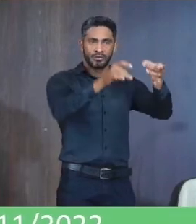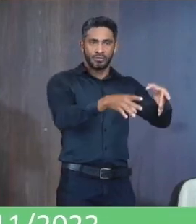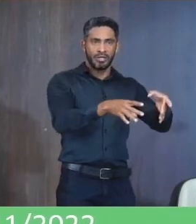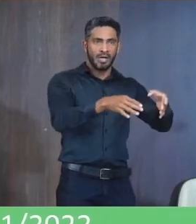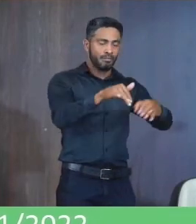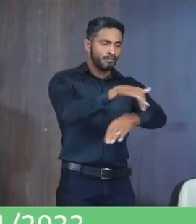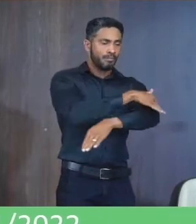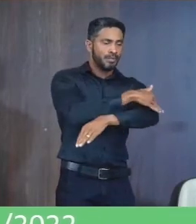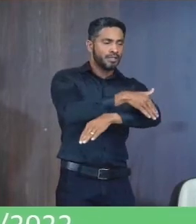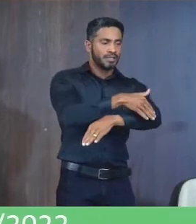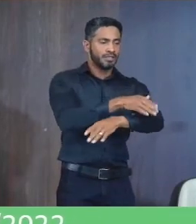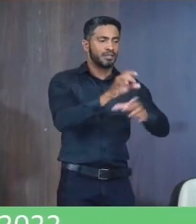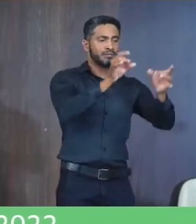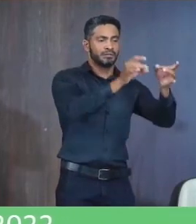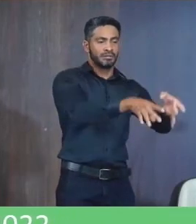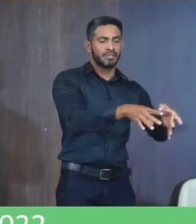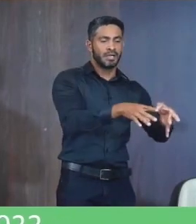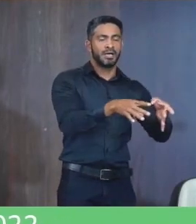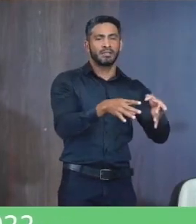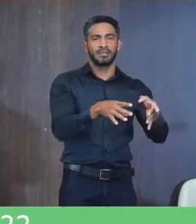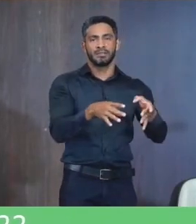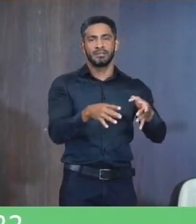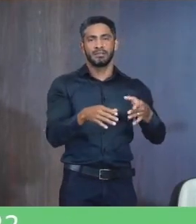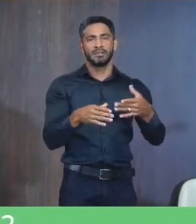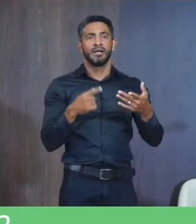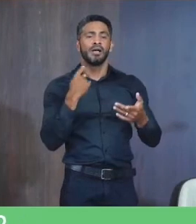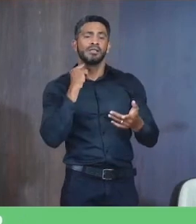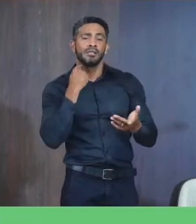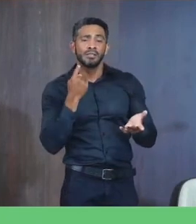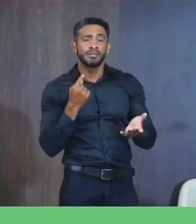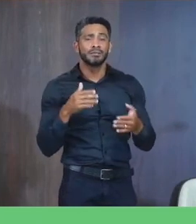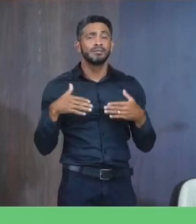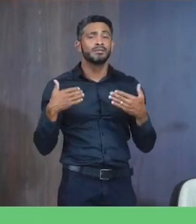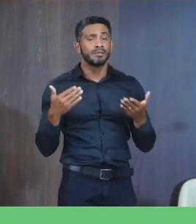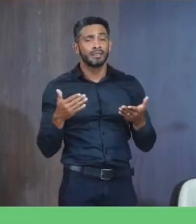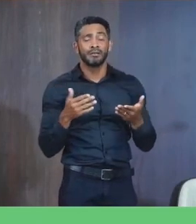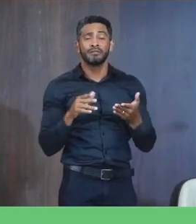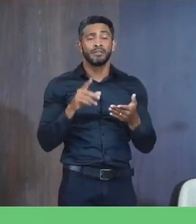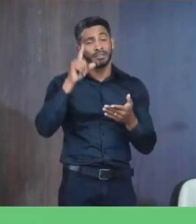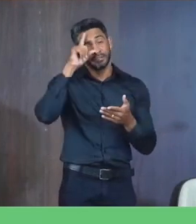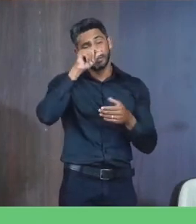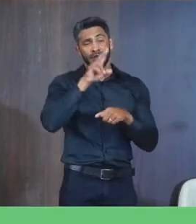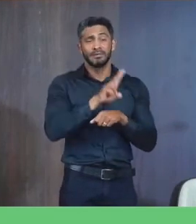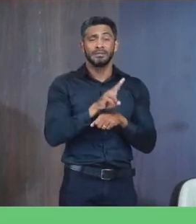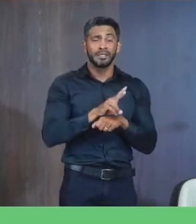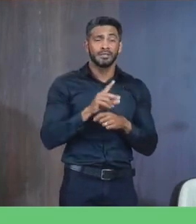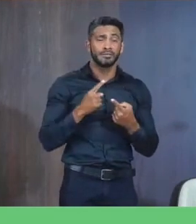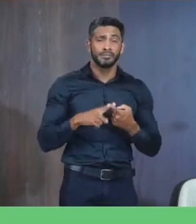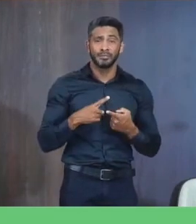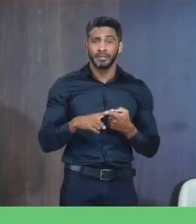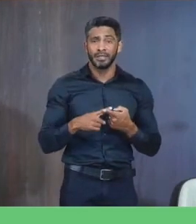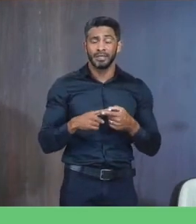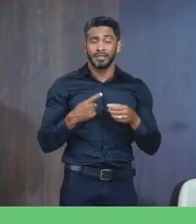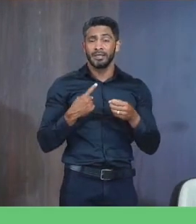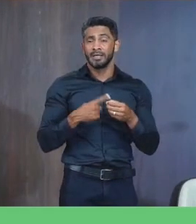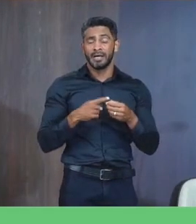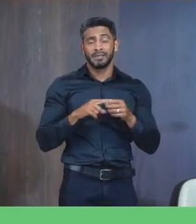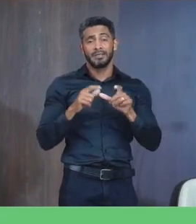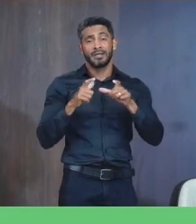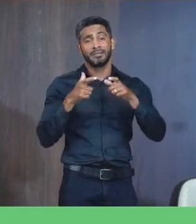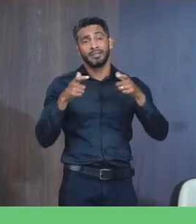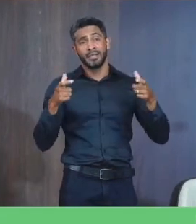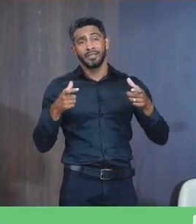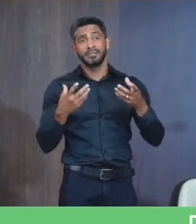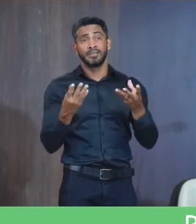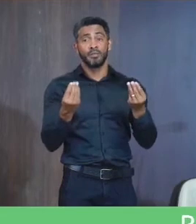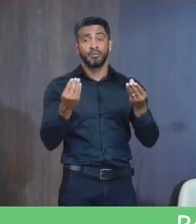primeira esquina O primeiro lote vago Ele descarta E fica de difícil Fiscalização Por quê? Porque a cidade Nossa é muito grande Tem muito